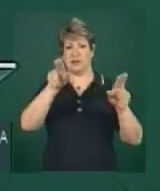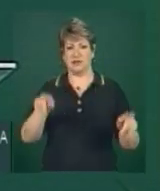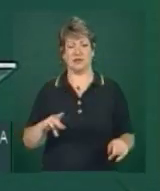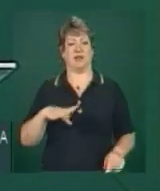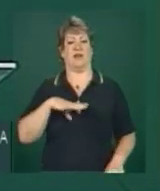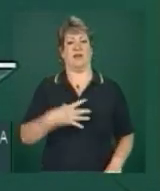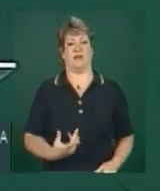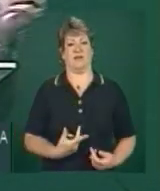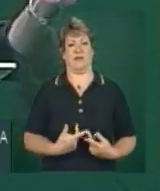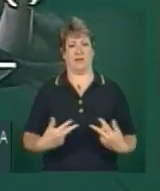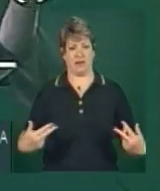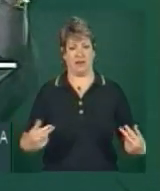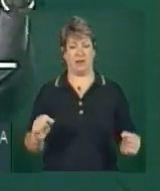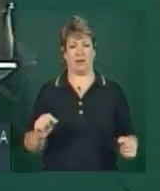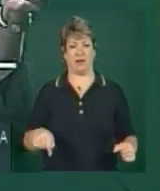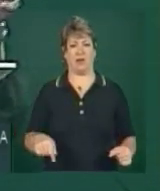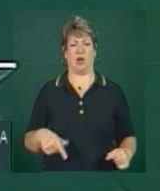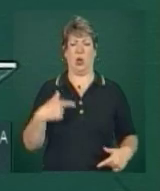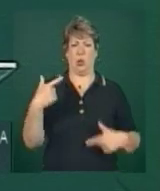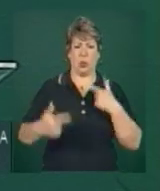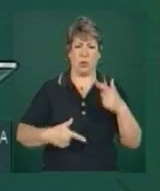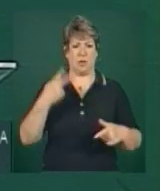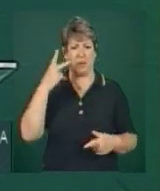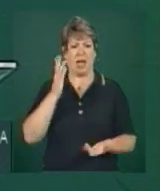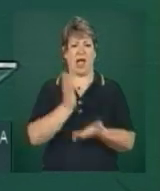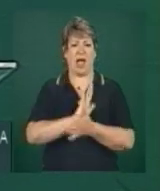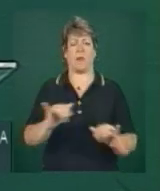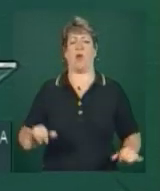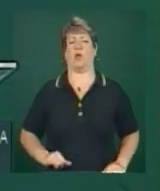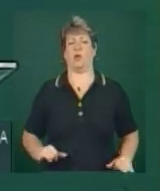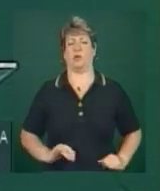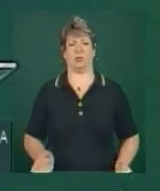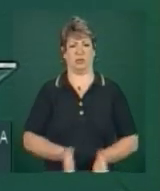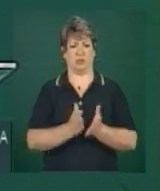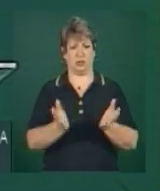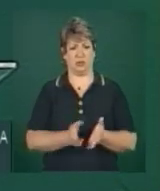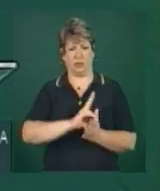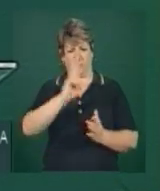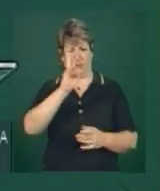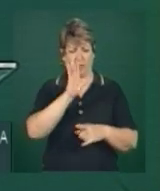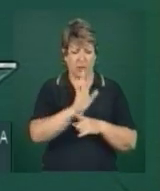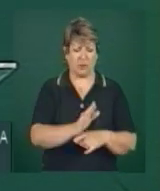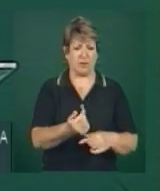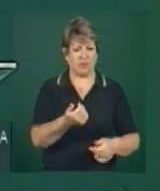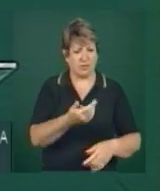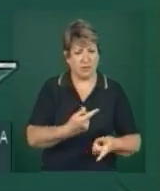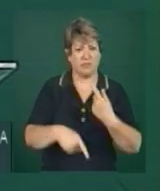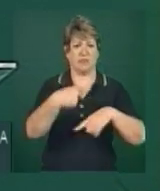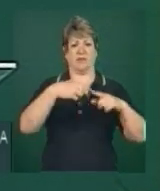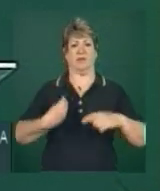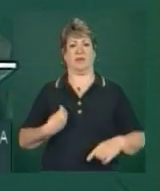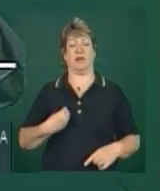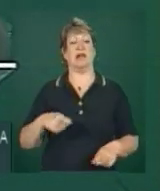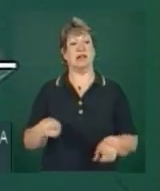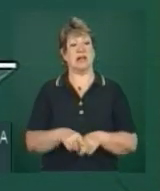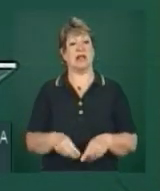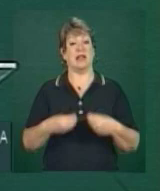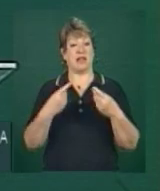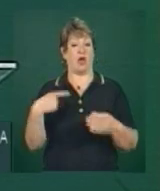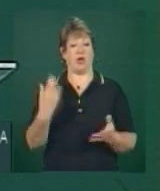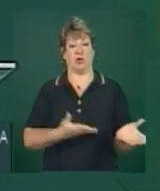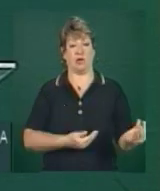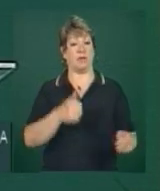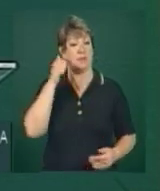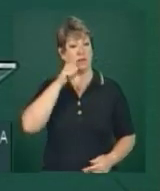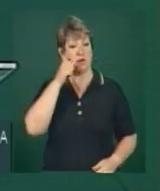desafios, do combate à miséria extrema, a garantir que os nossos jovens, homens